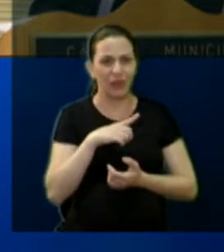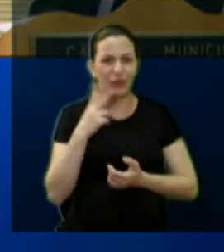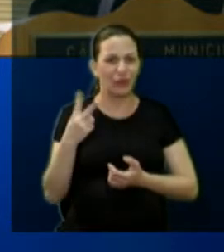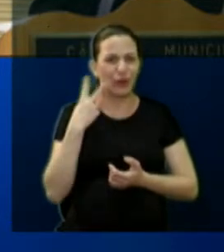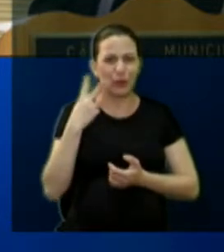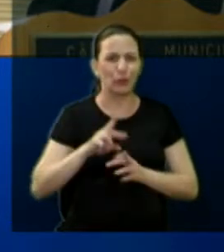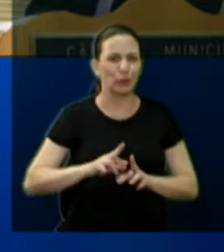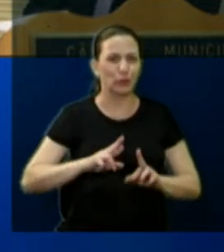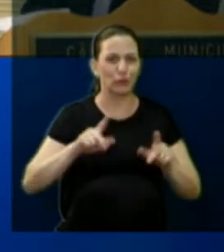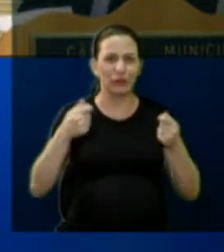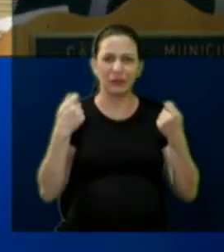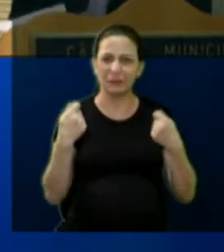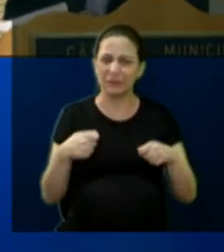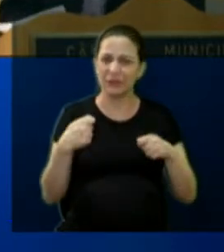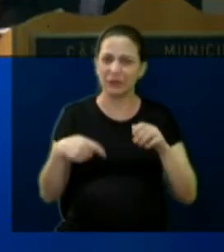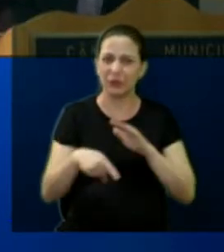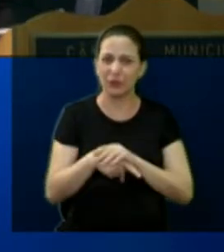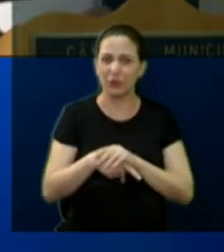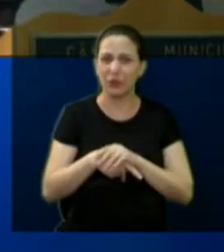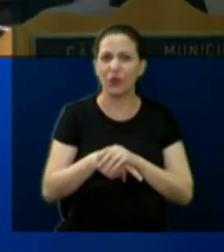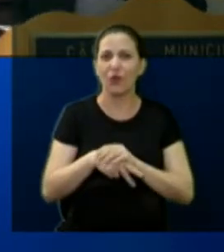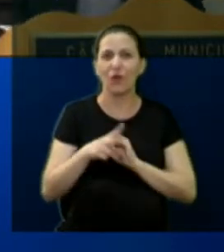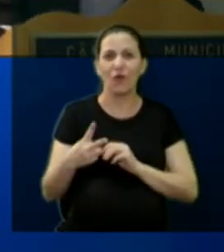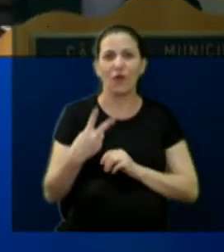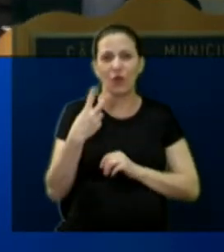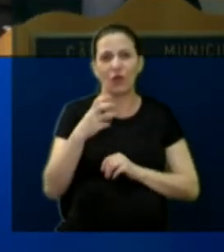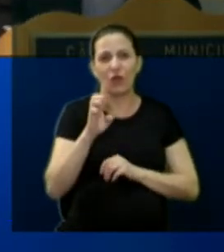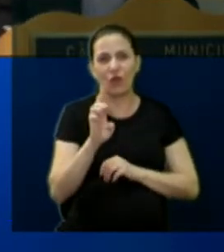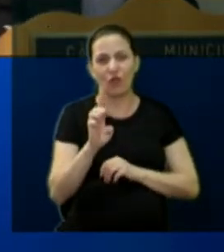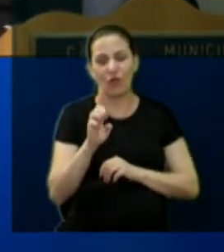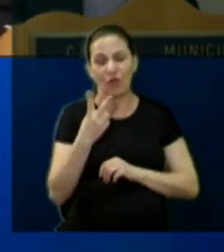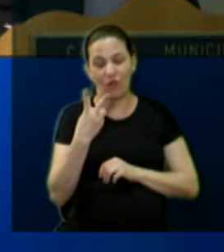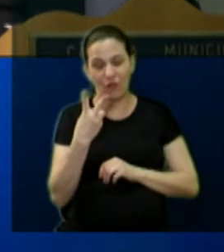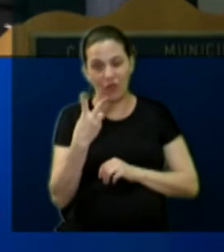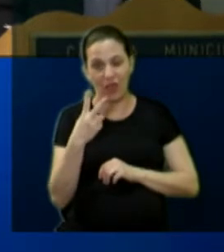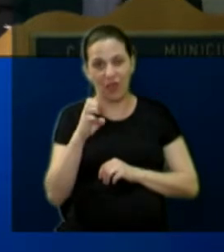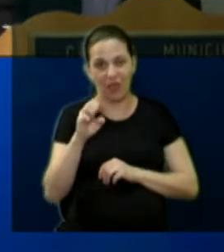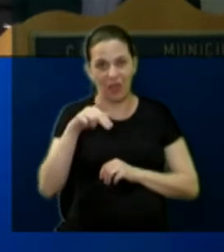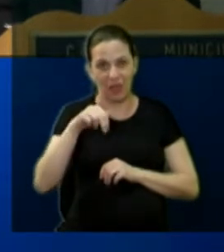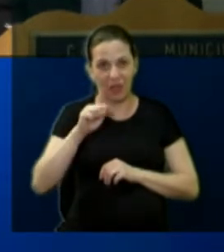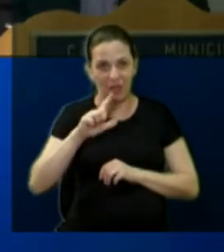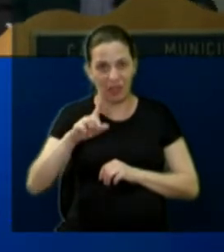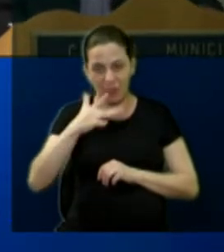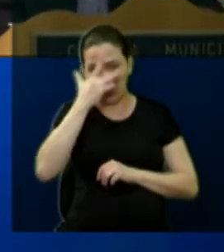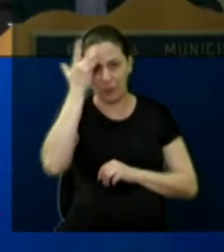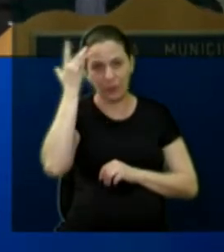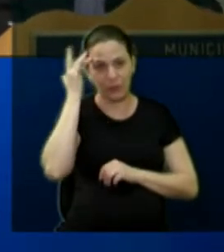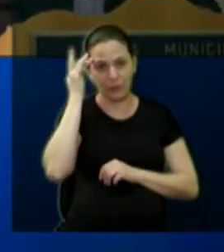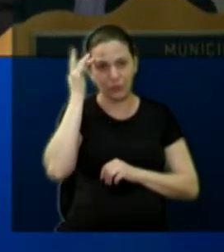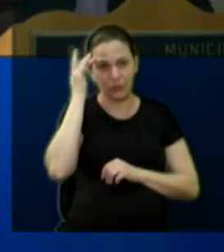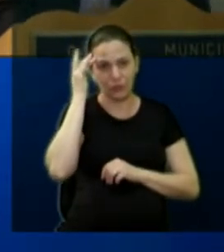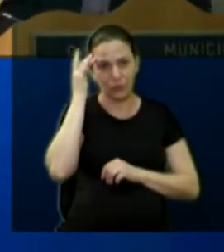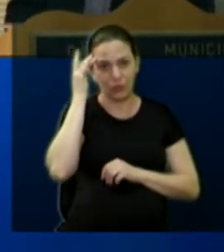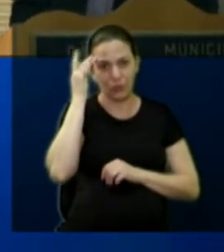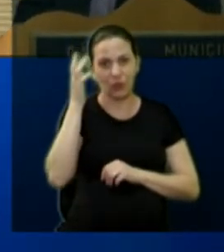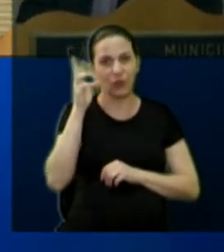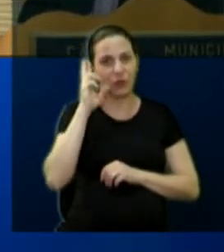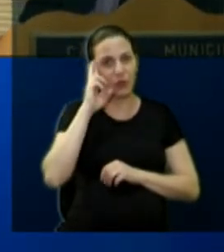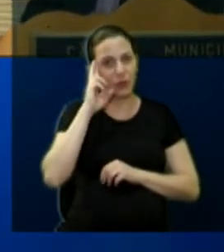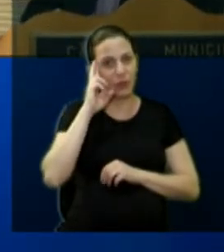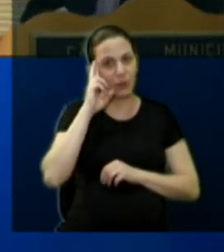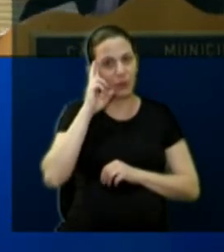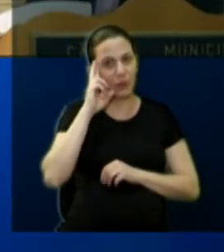na fixação do valor venal pela prefeitura, é um caso em que uma pessoa, proprietária do imóvel,